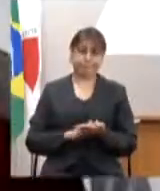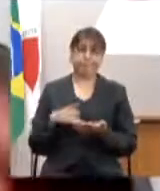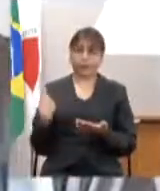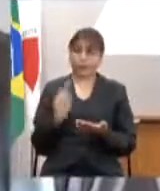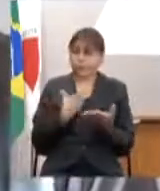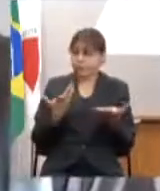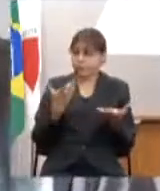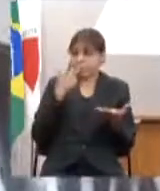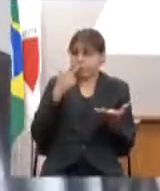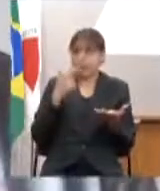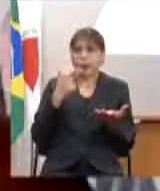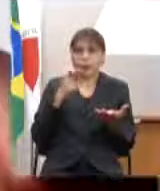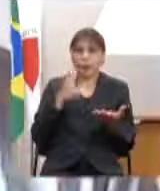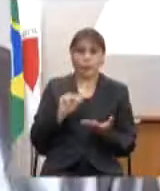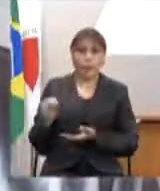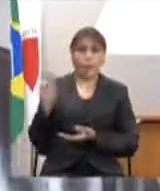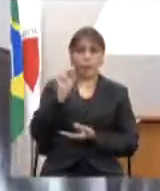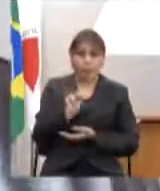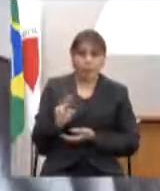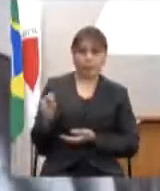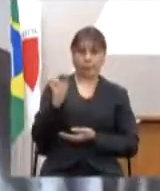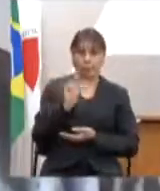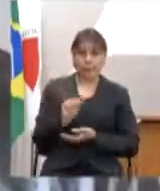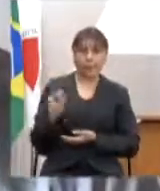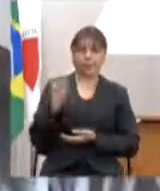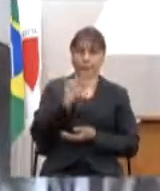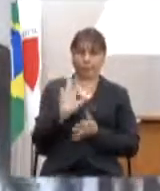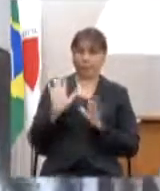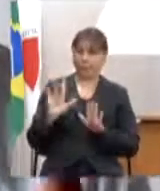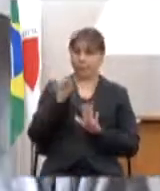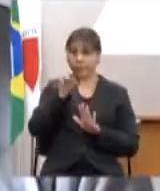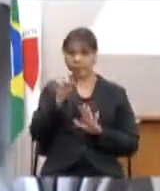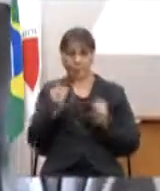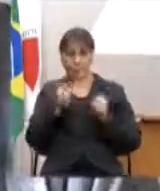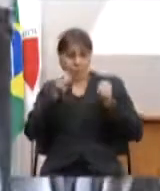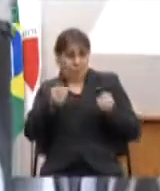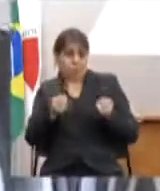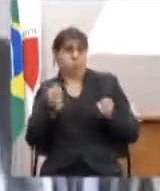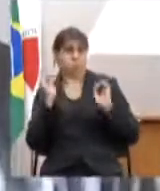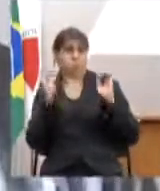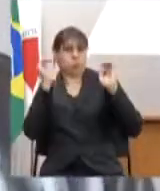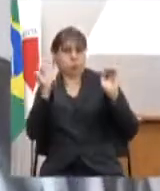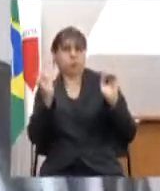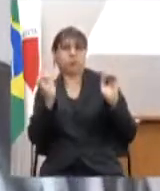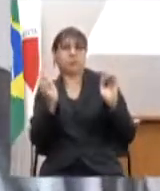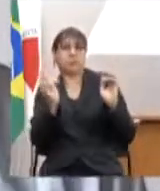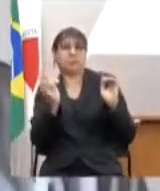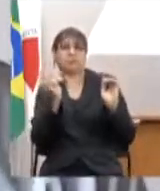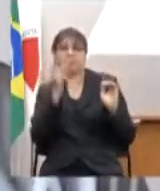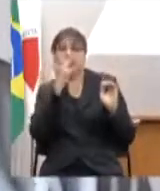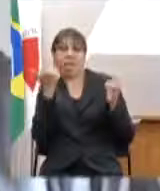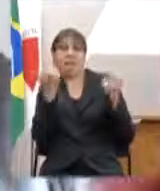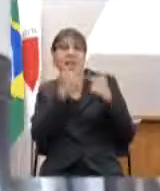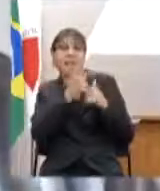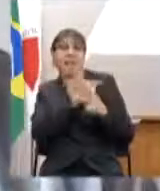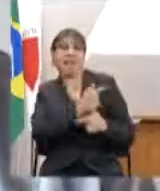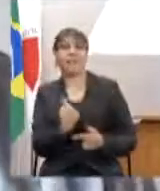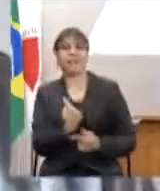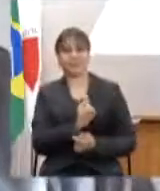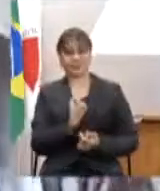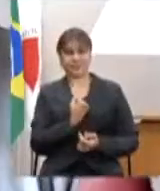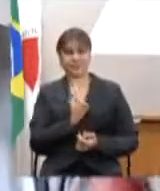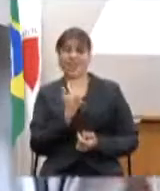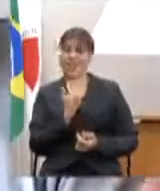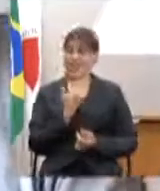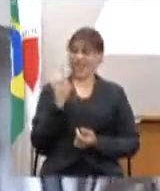que a gente está aqui falando e que tem pessoas aí no poder que na verdade só estão rindo da gente da nossa cara e de